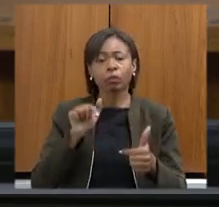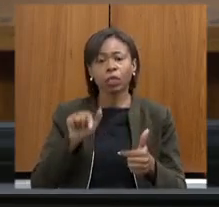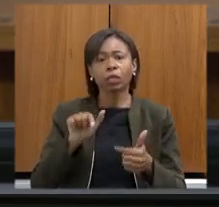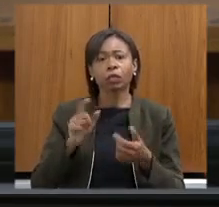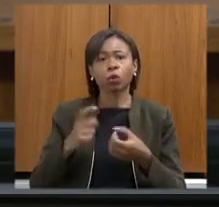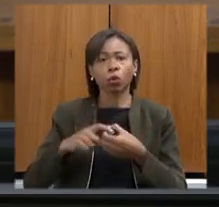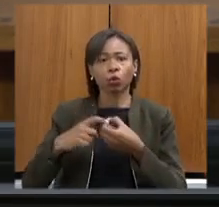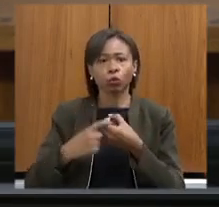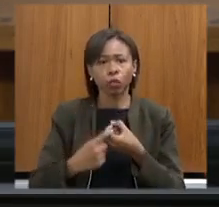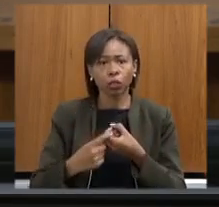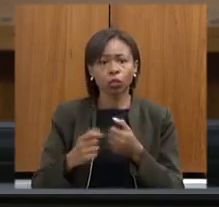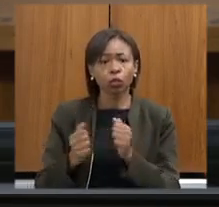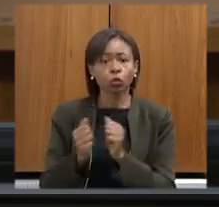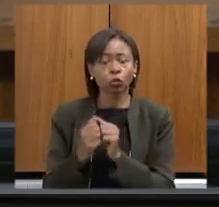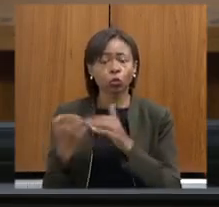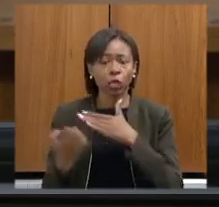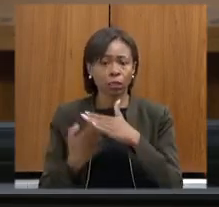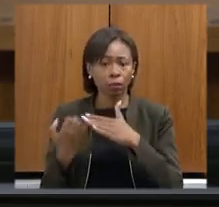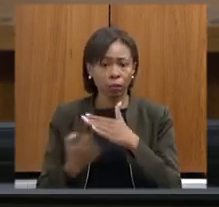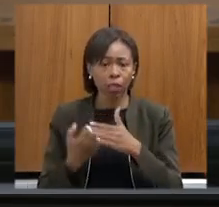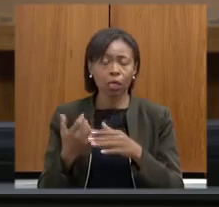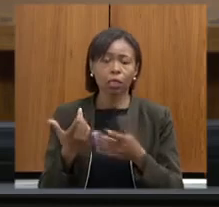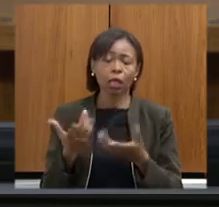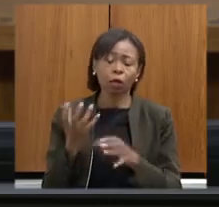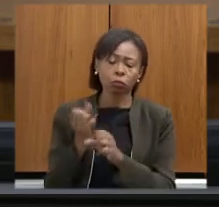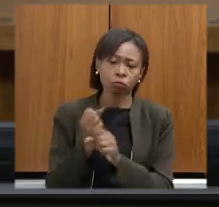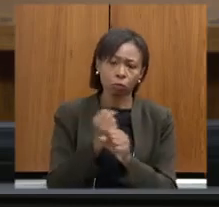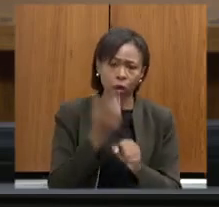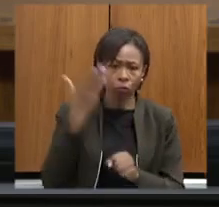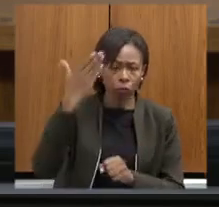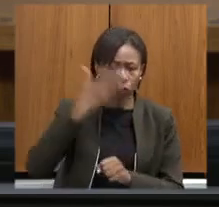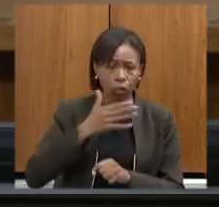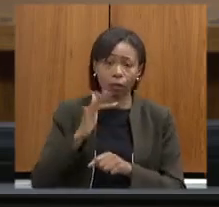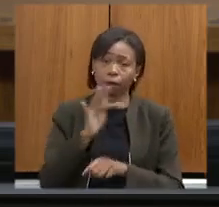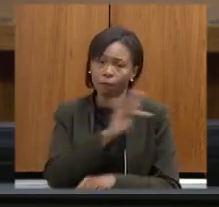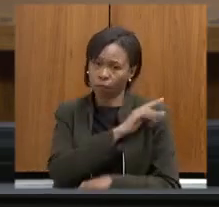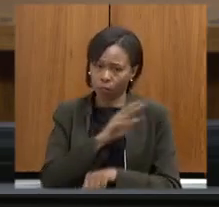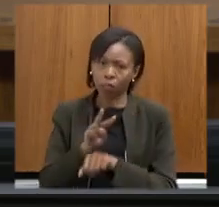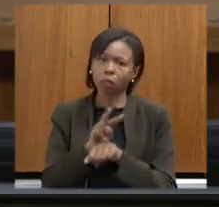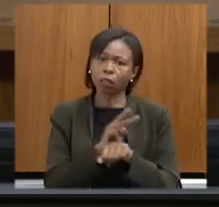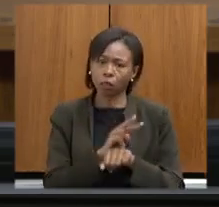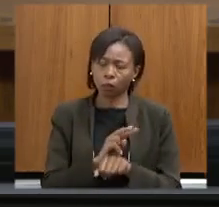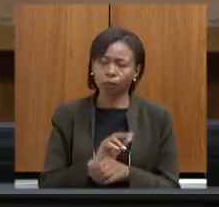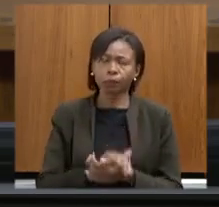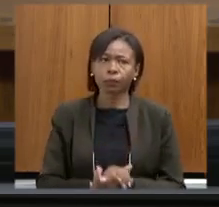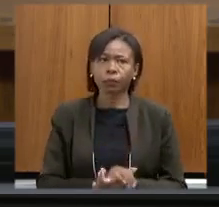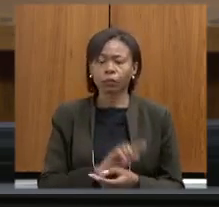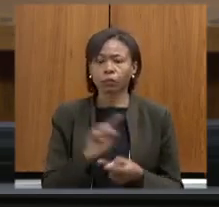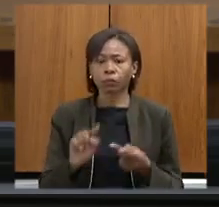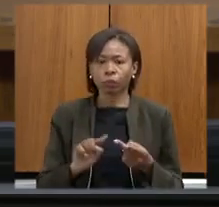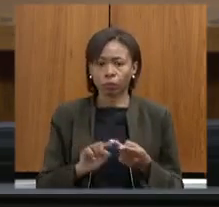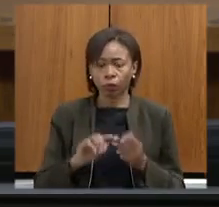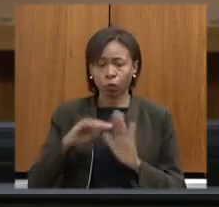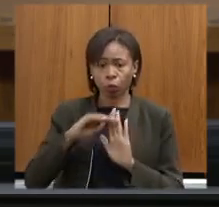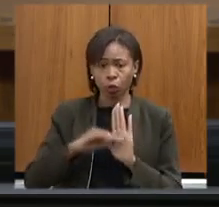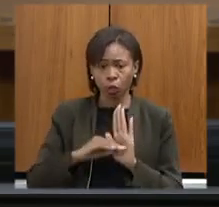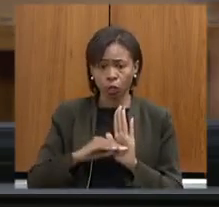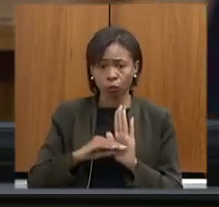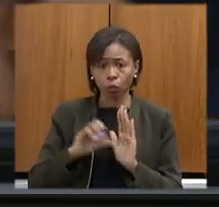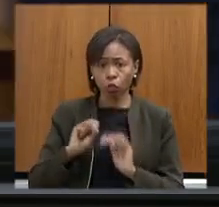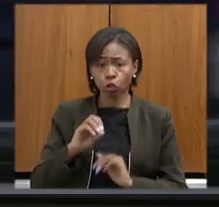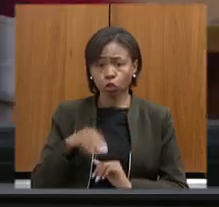prestação de contas fiscalização do convênio bem em relação ao programa Somos Todos Água